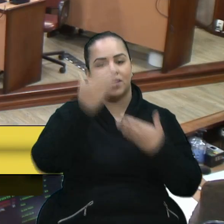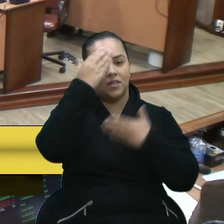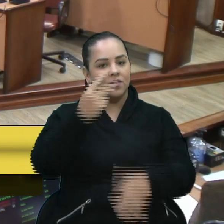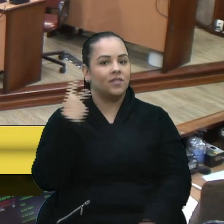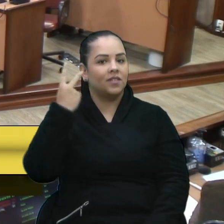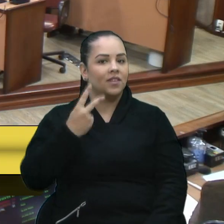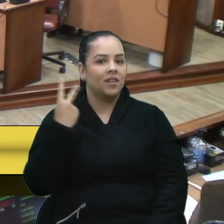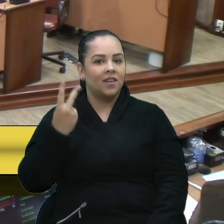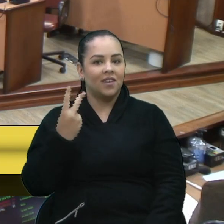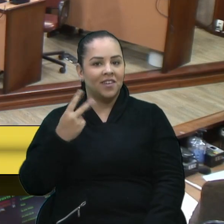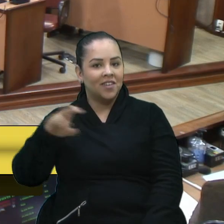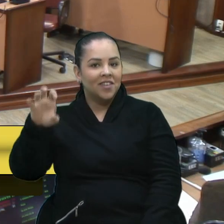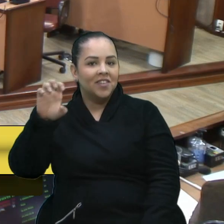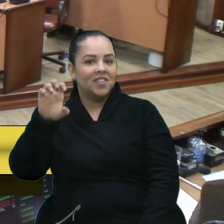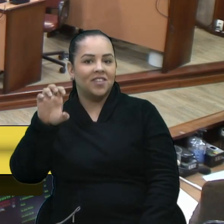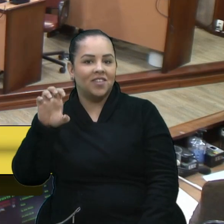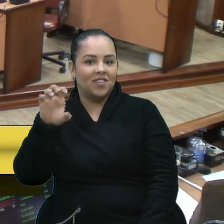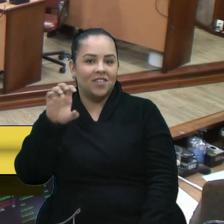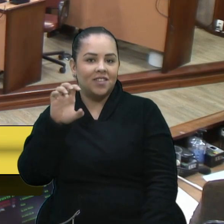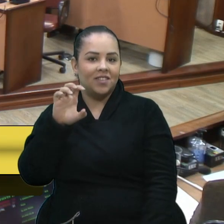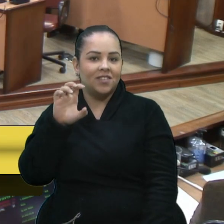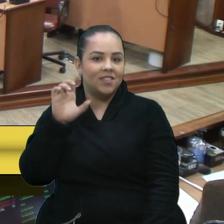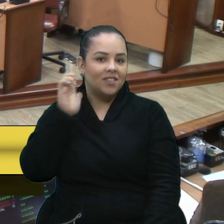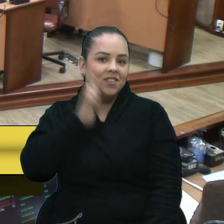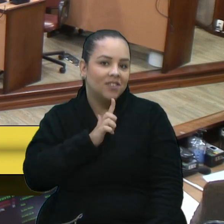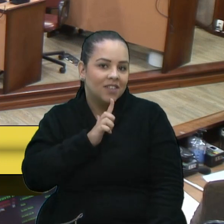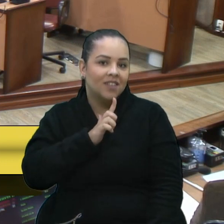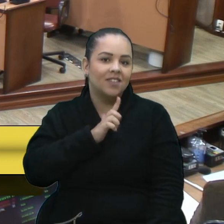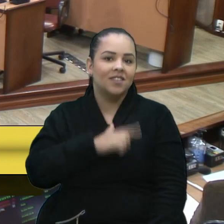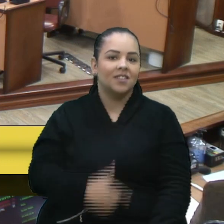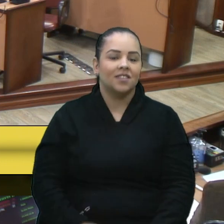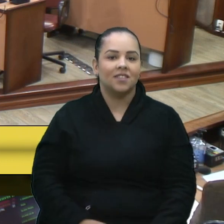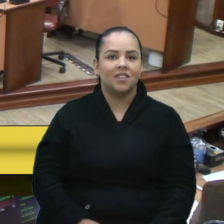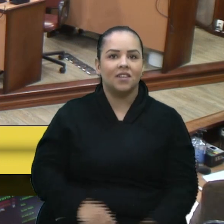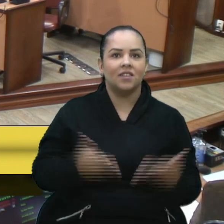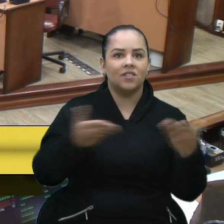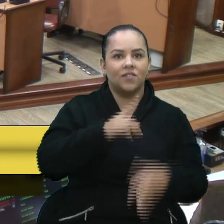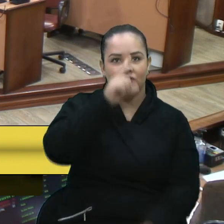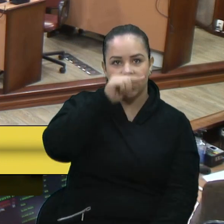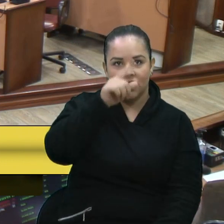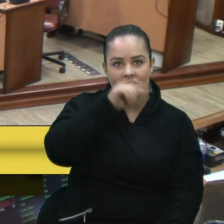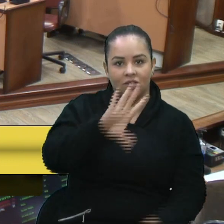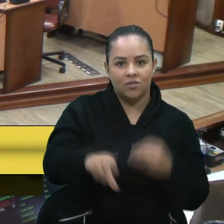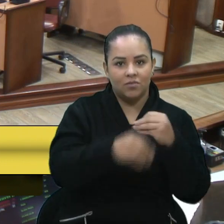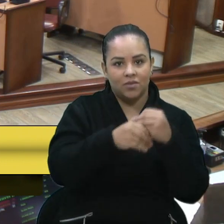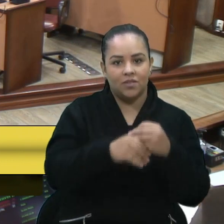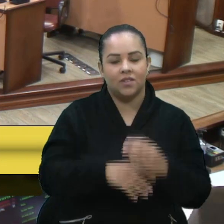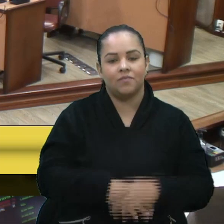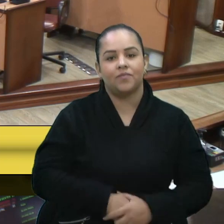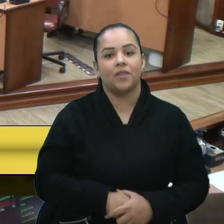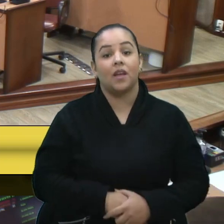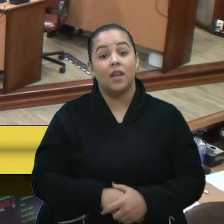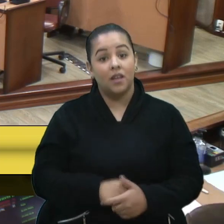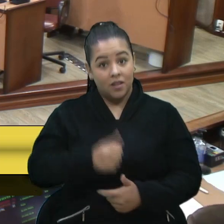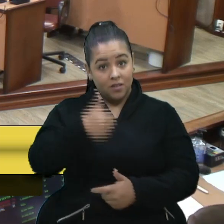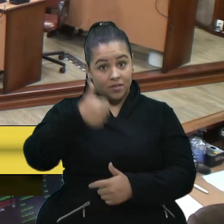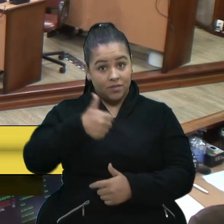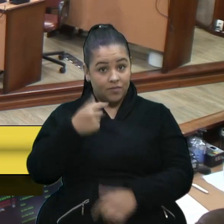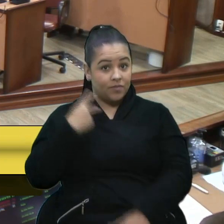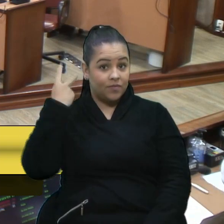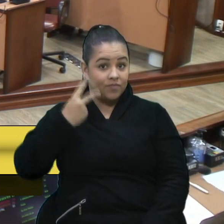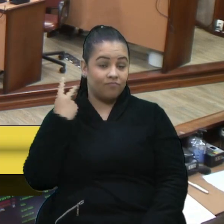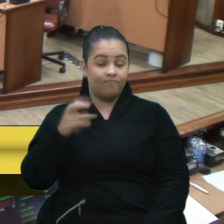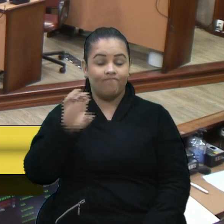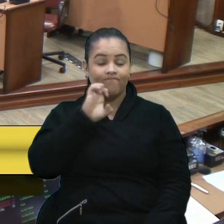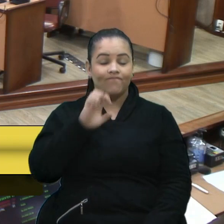Vereador Sandro Fantinel, a sua parte. Bom, em primeiro lugar, vereadora Estela, eu fico muito